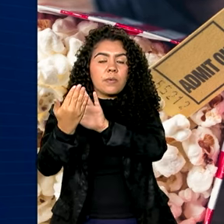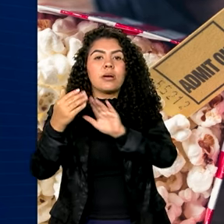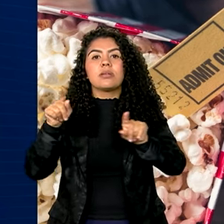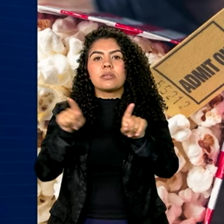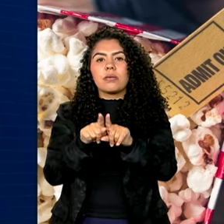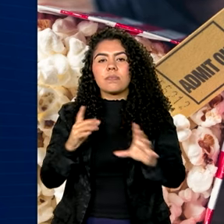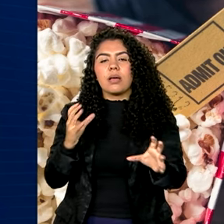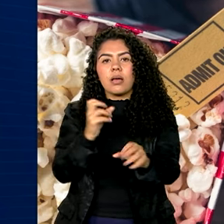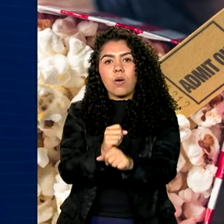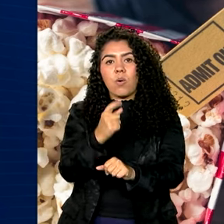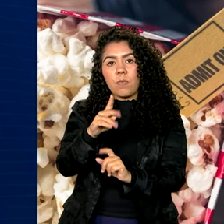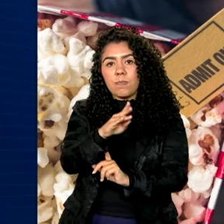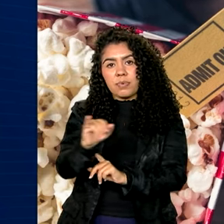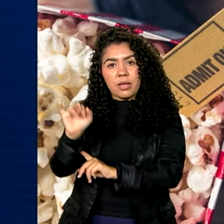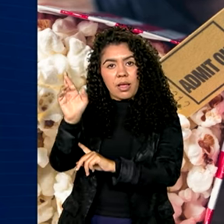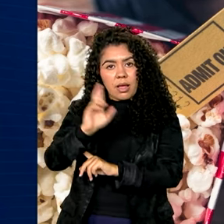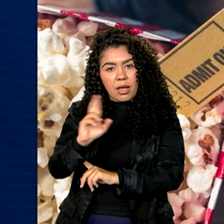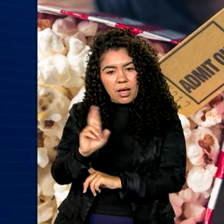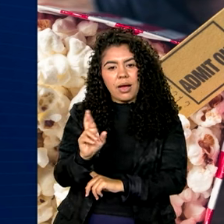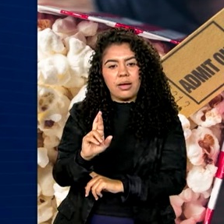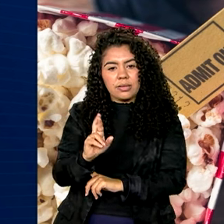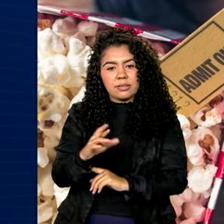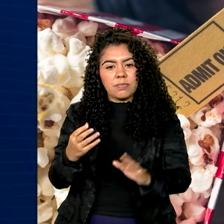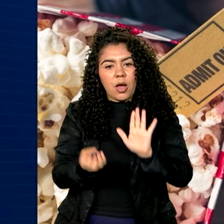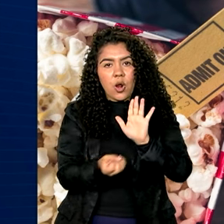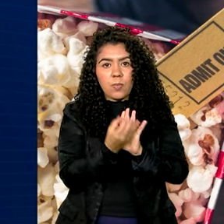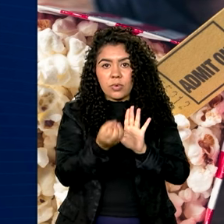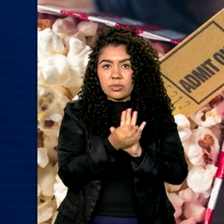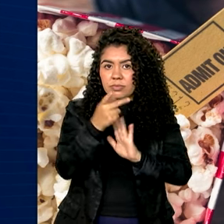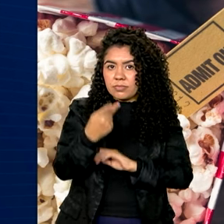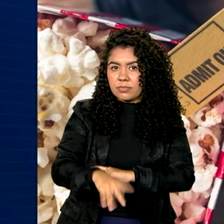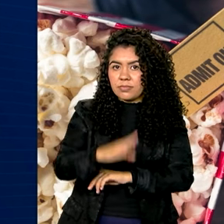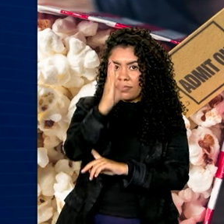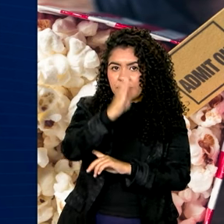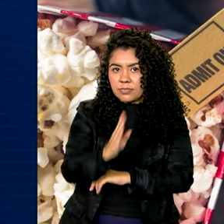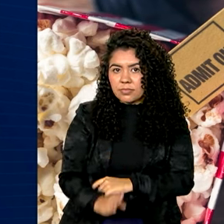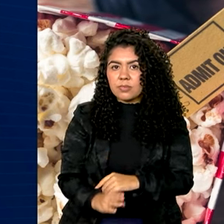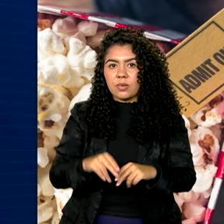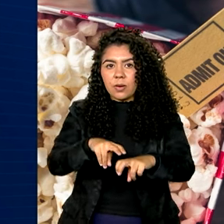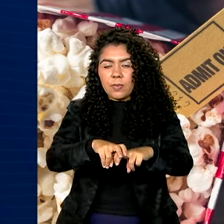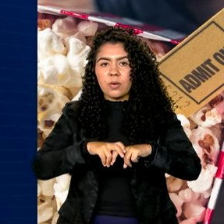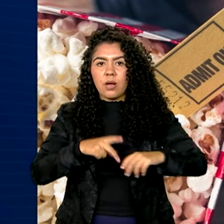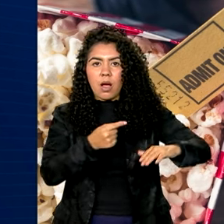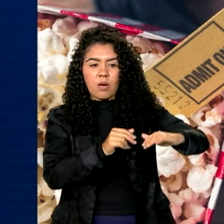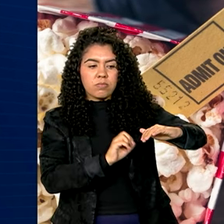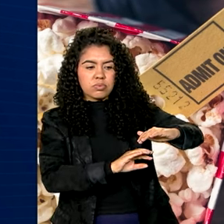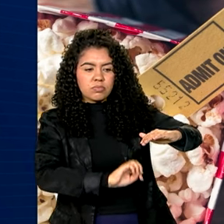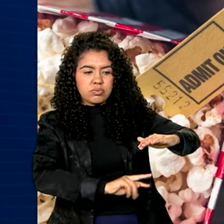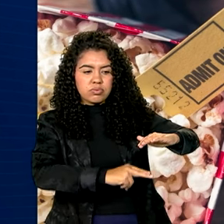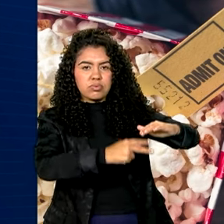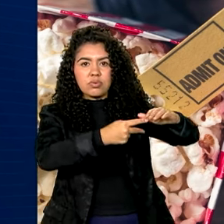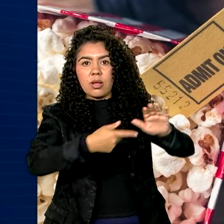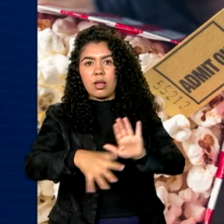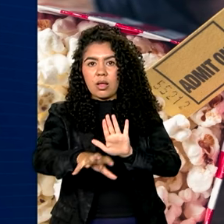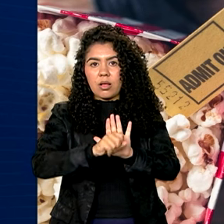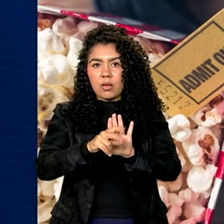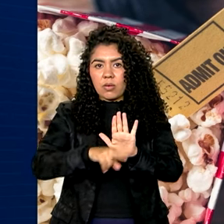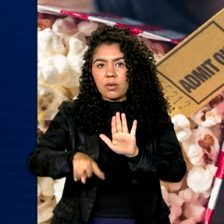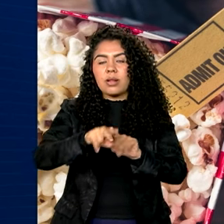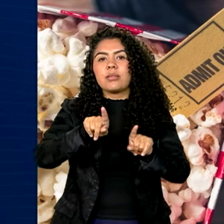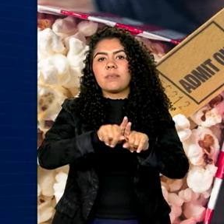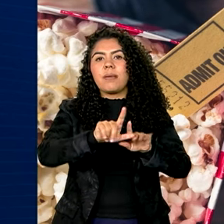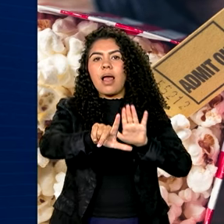bilhão e 300 milhões de reais para a produção nacional por meio do Fundo Setorial do Audiovisual. A Lei Rouanet